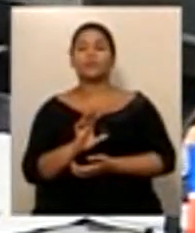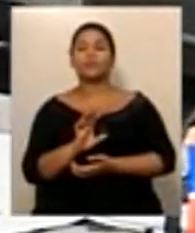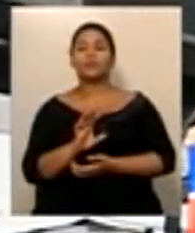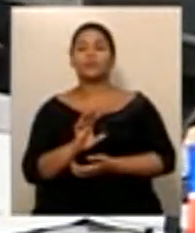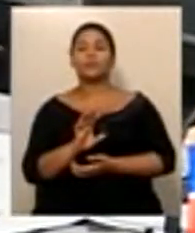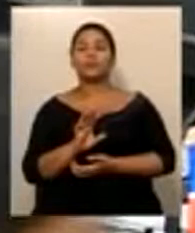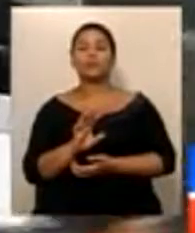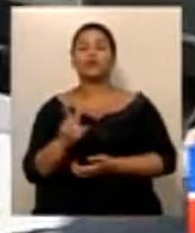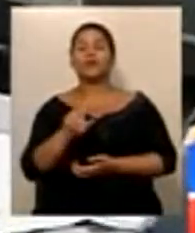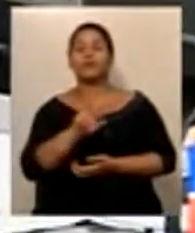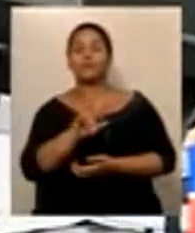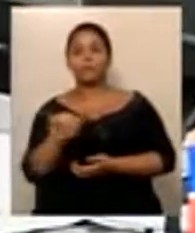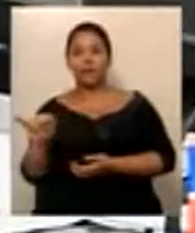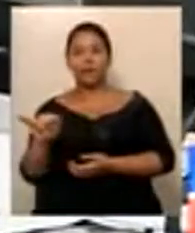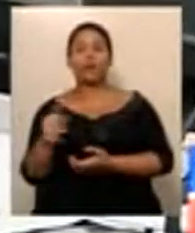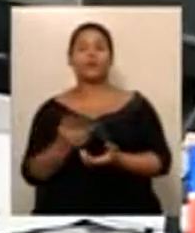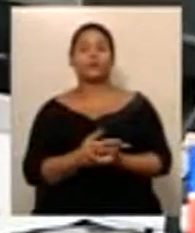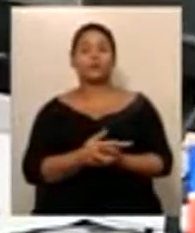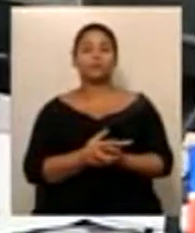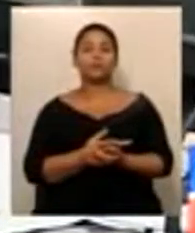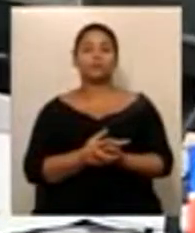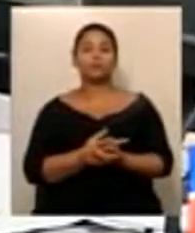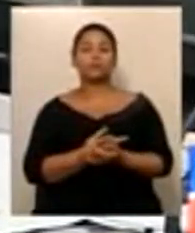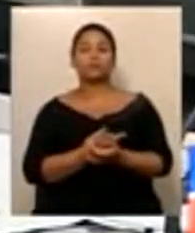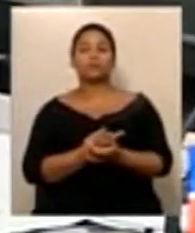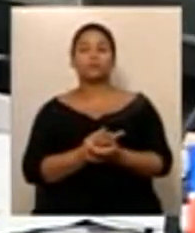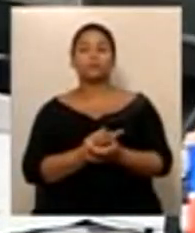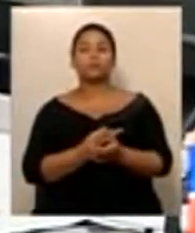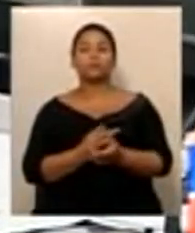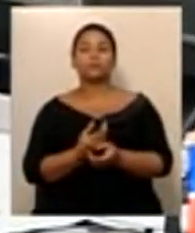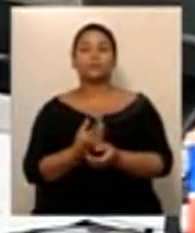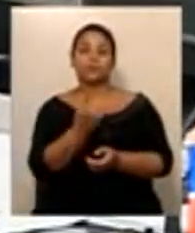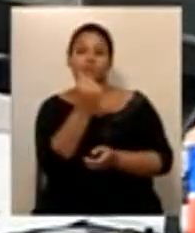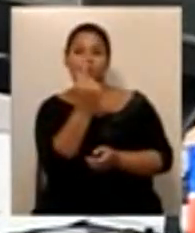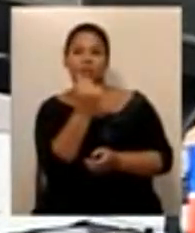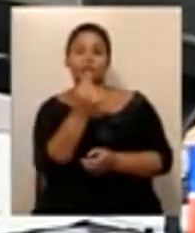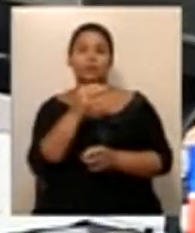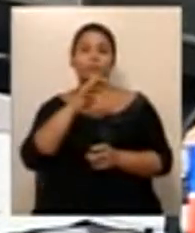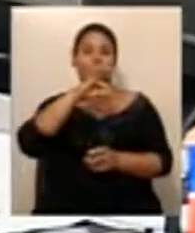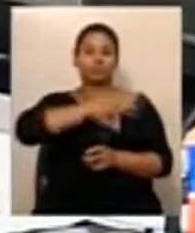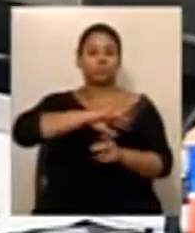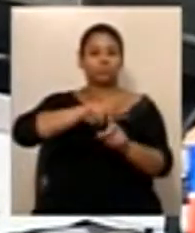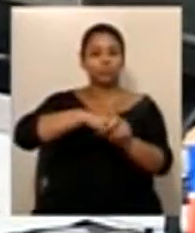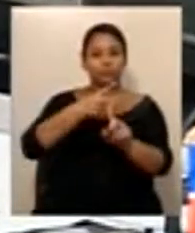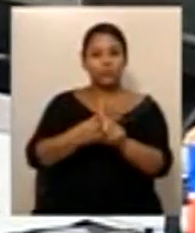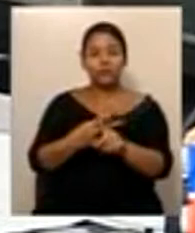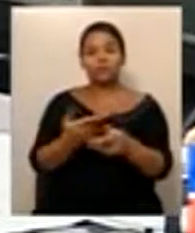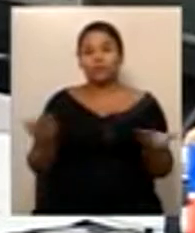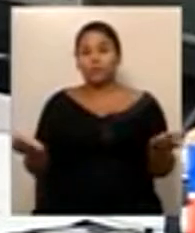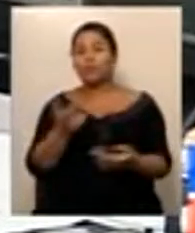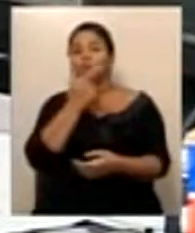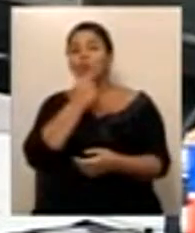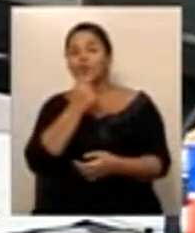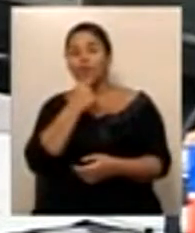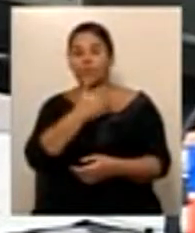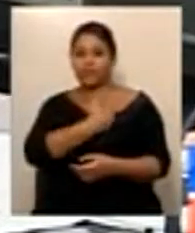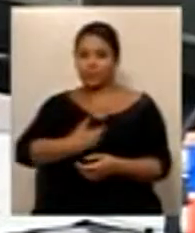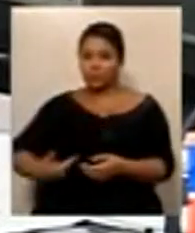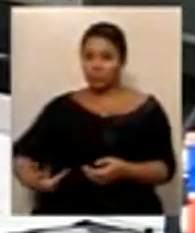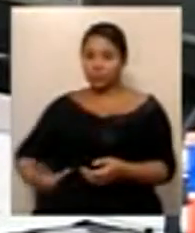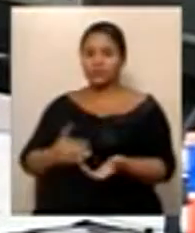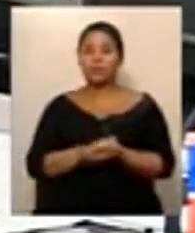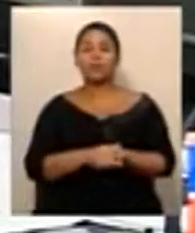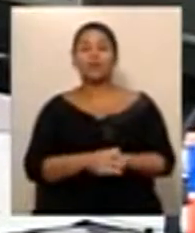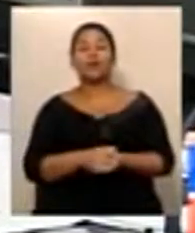fazer a reposição salarial do excelentíssimo senhor governador, eu queria que faça o